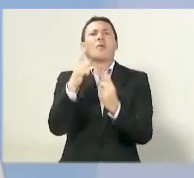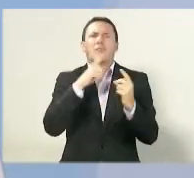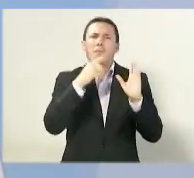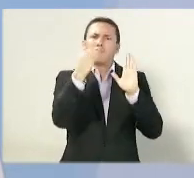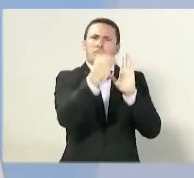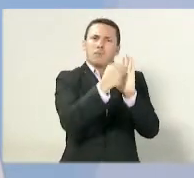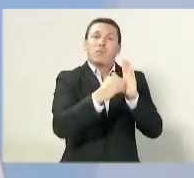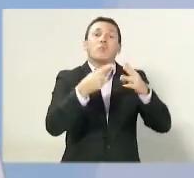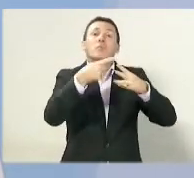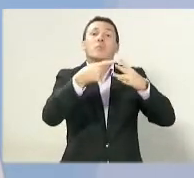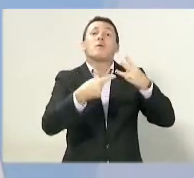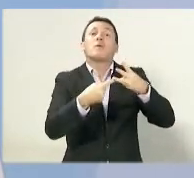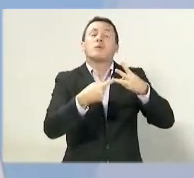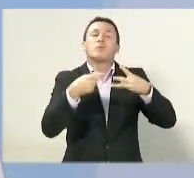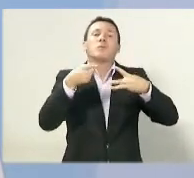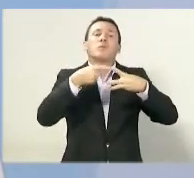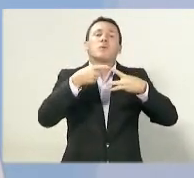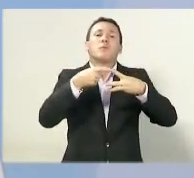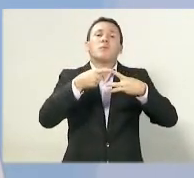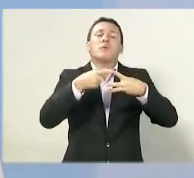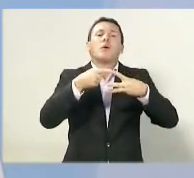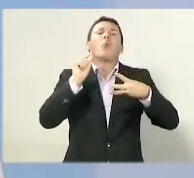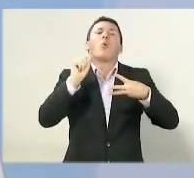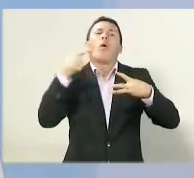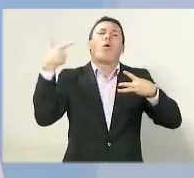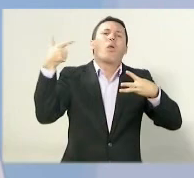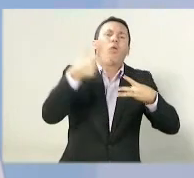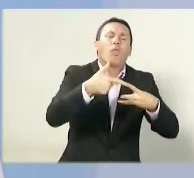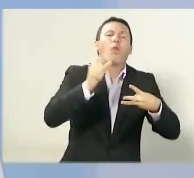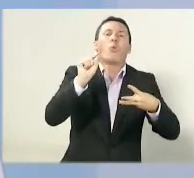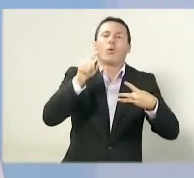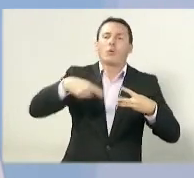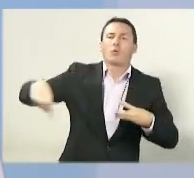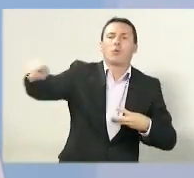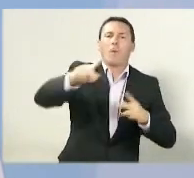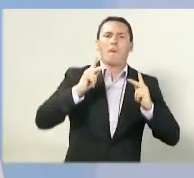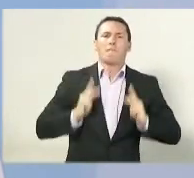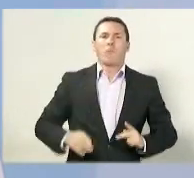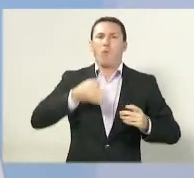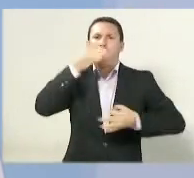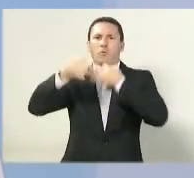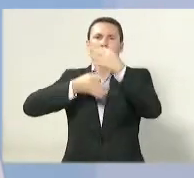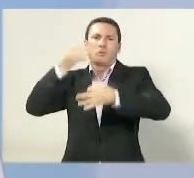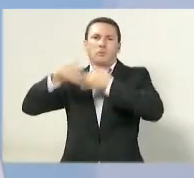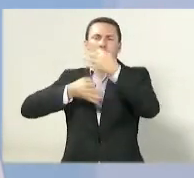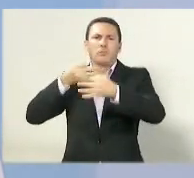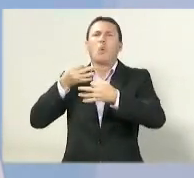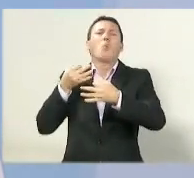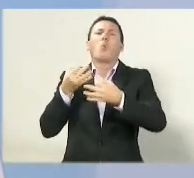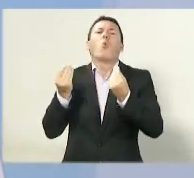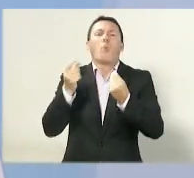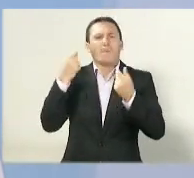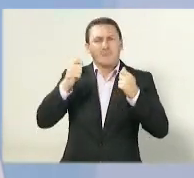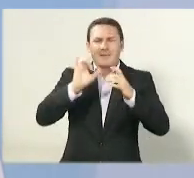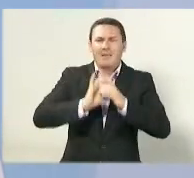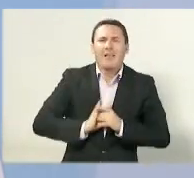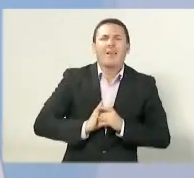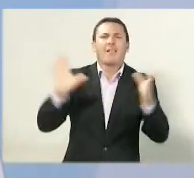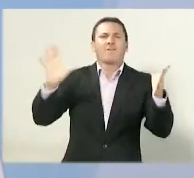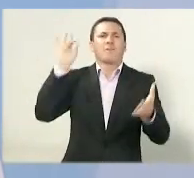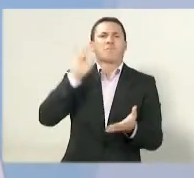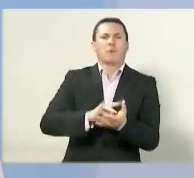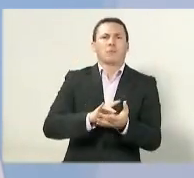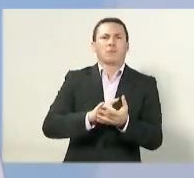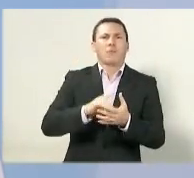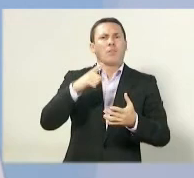onde defendemos a radicalização da democracia e um posicionamento contrário a qualquer tipo de repressão e criminalização.